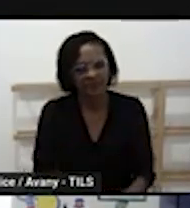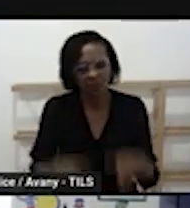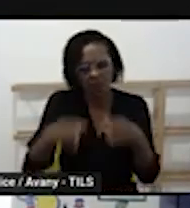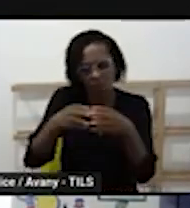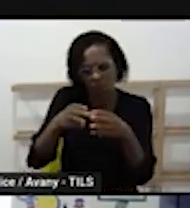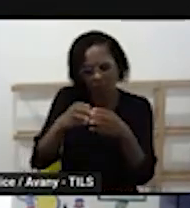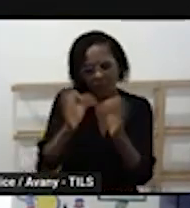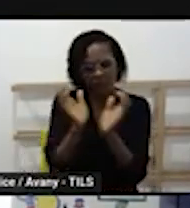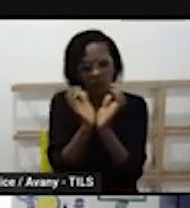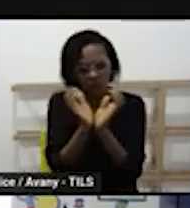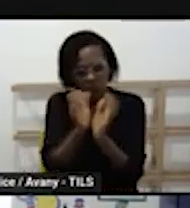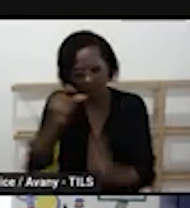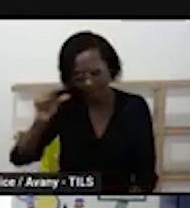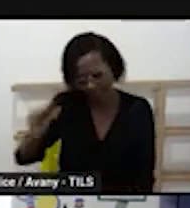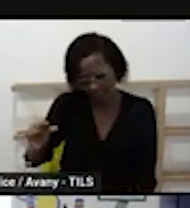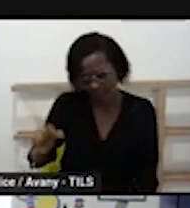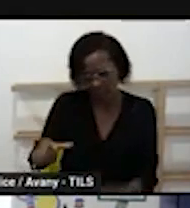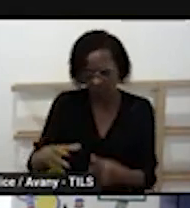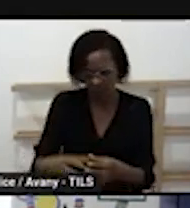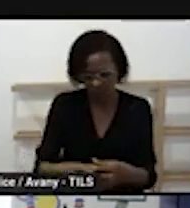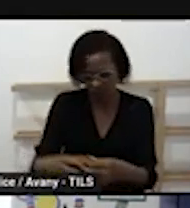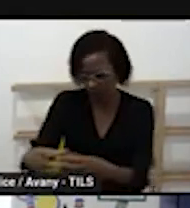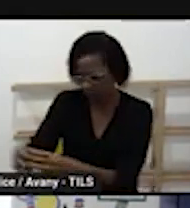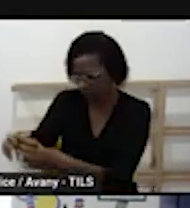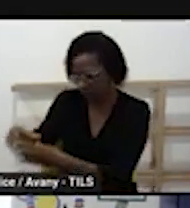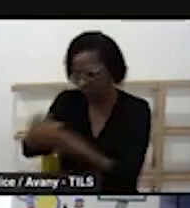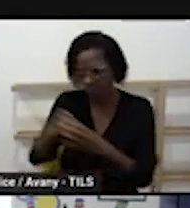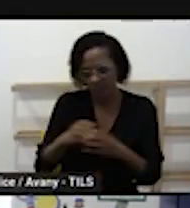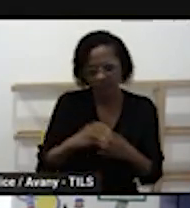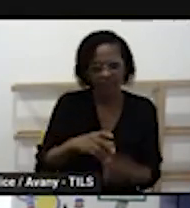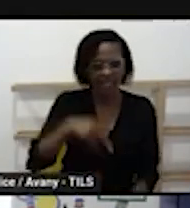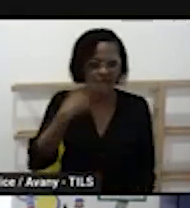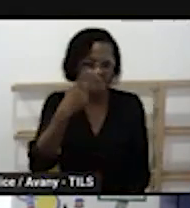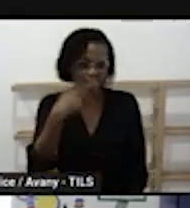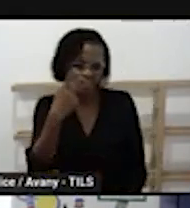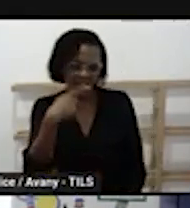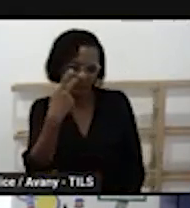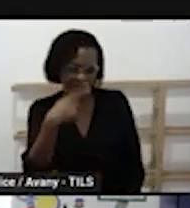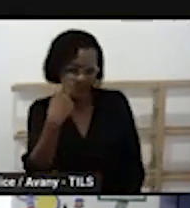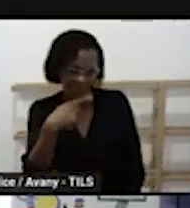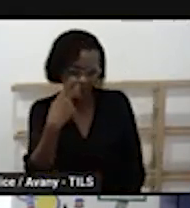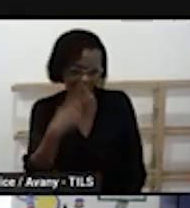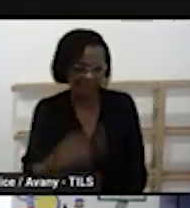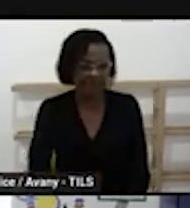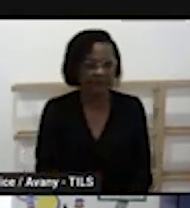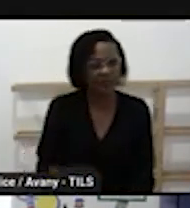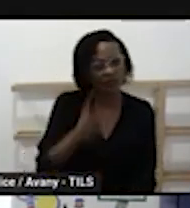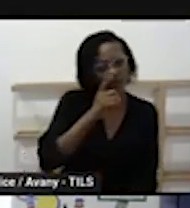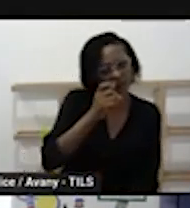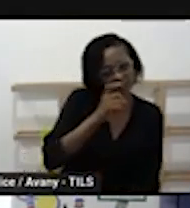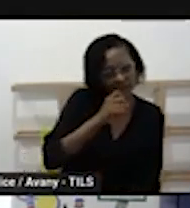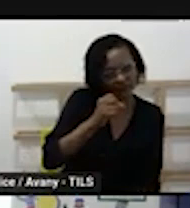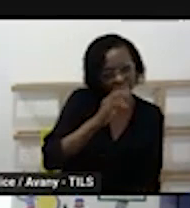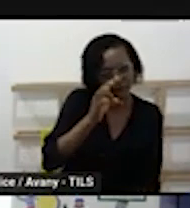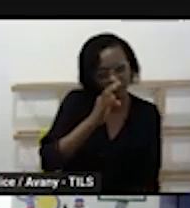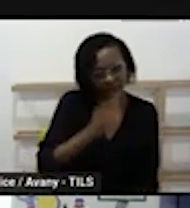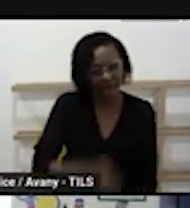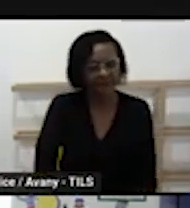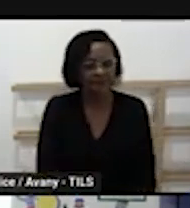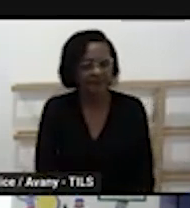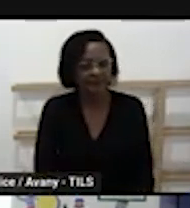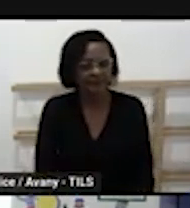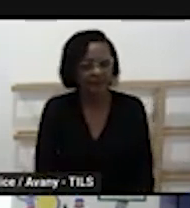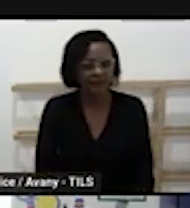a desenvolvimento da oralidade geralmente na segunda-feira nas turmas de educação de grupos 2 e 3